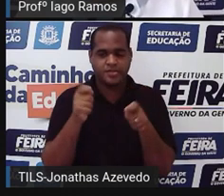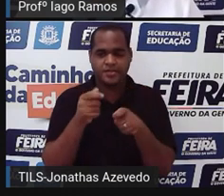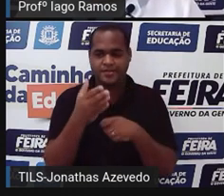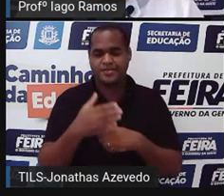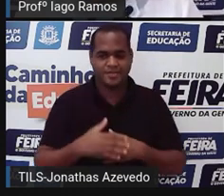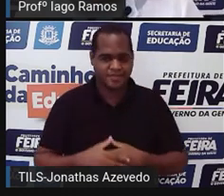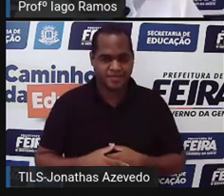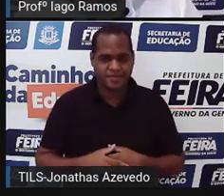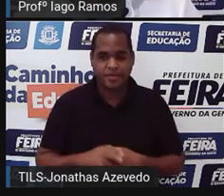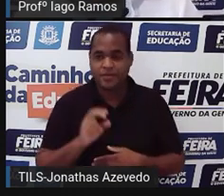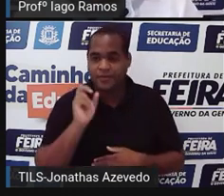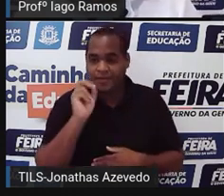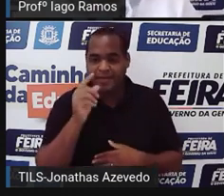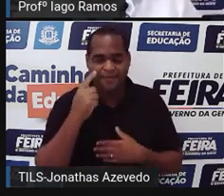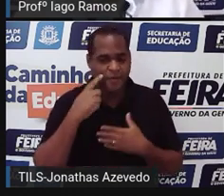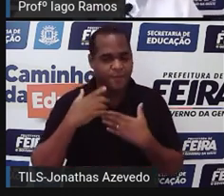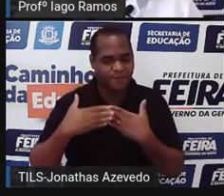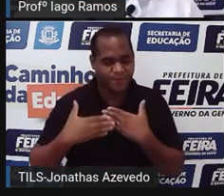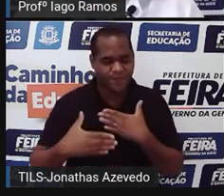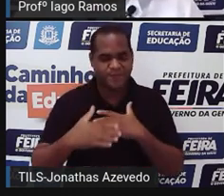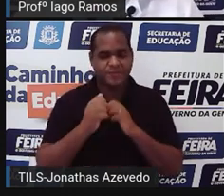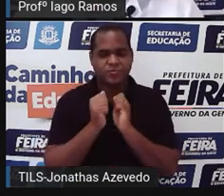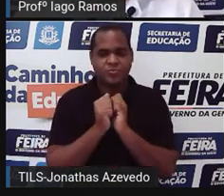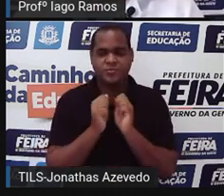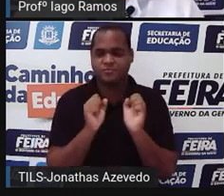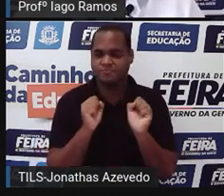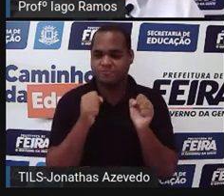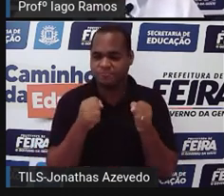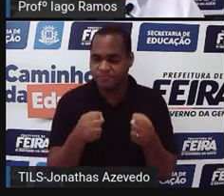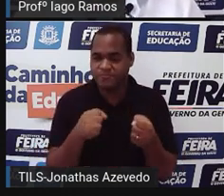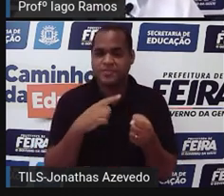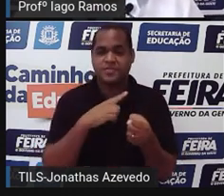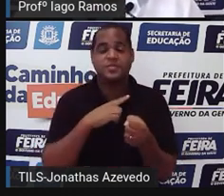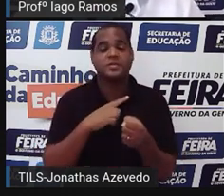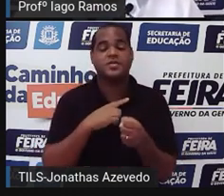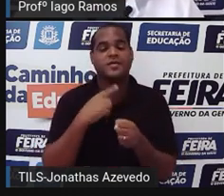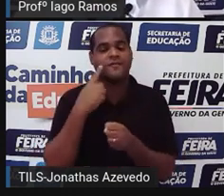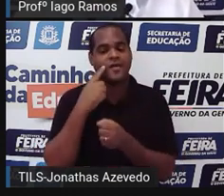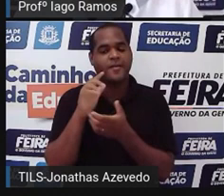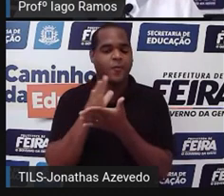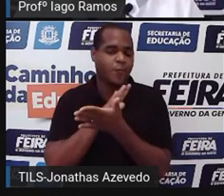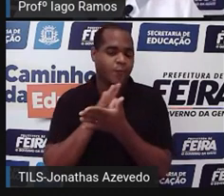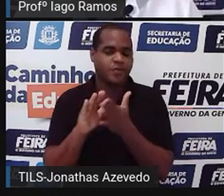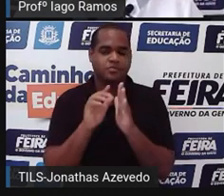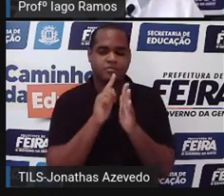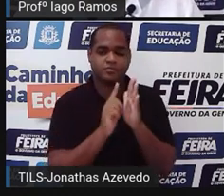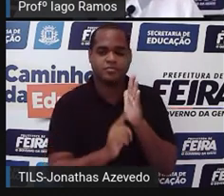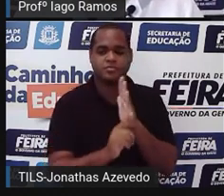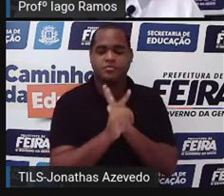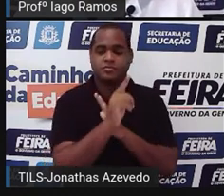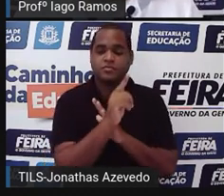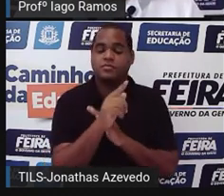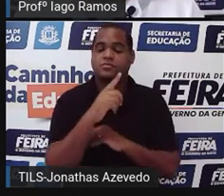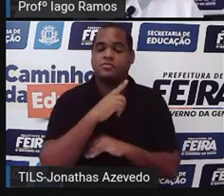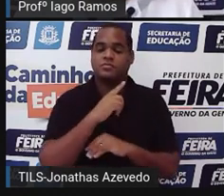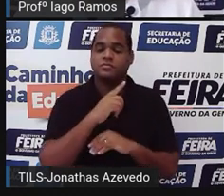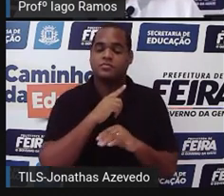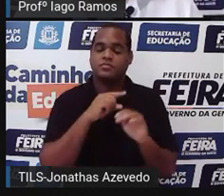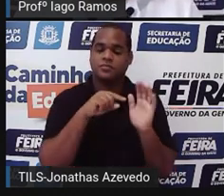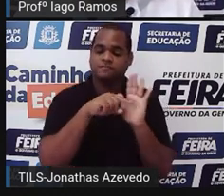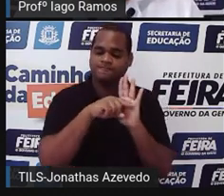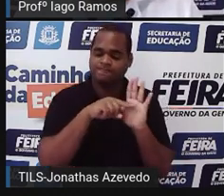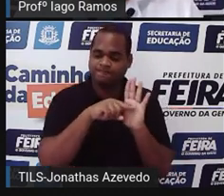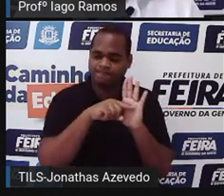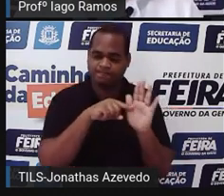Então, vamos lá. Vamos juntinhos aqui, né? Há alguns gráficos que essa pesquisa